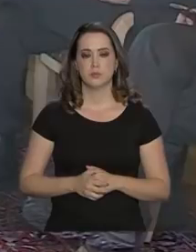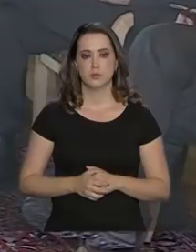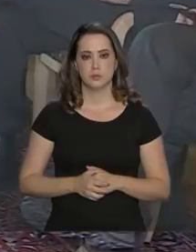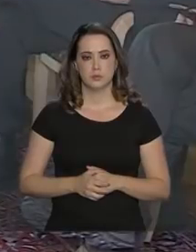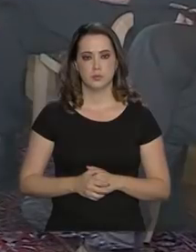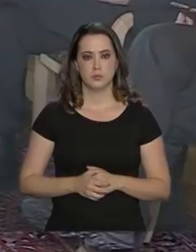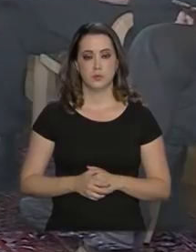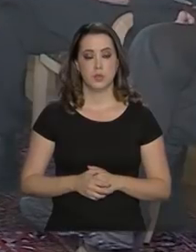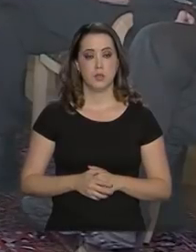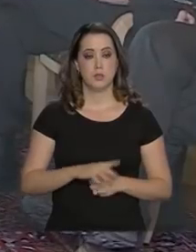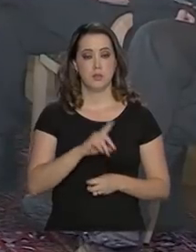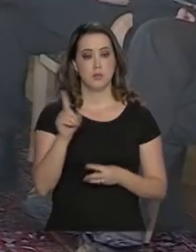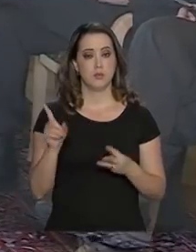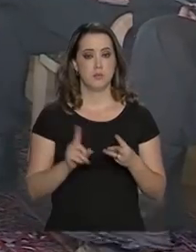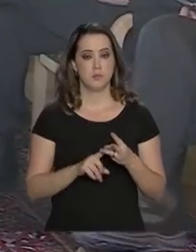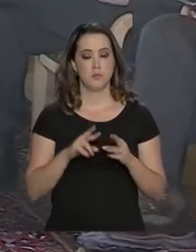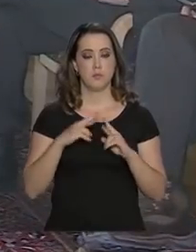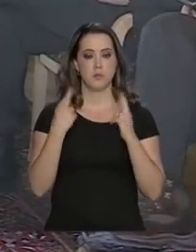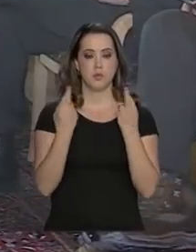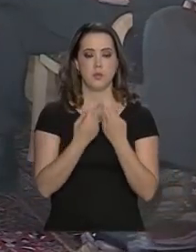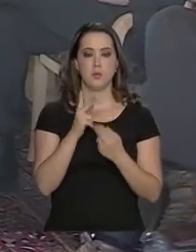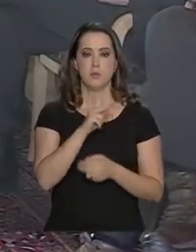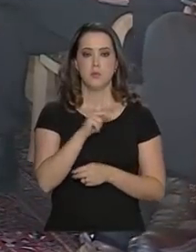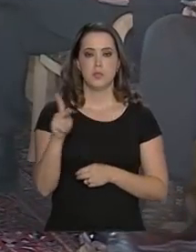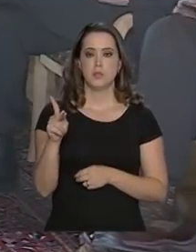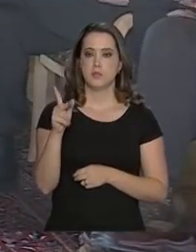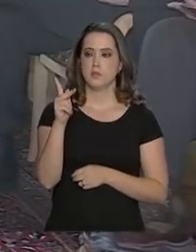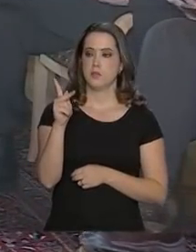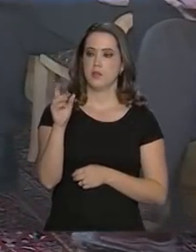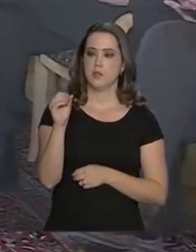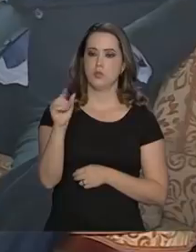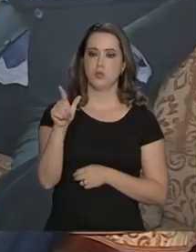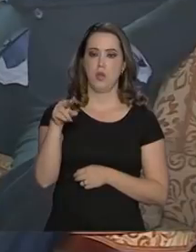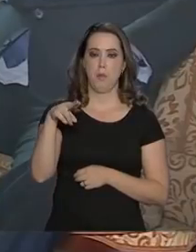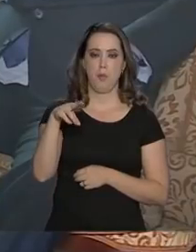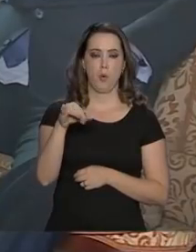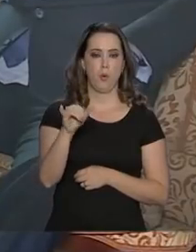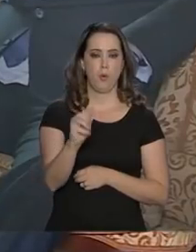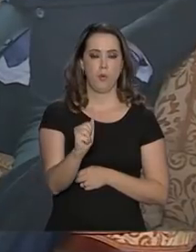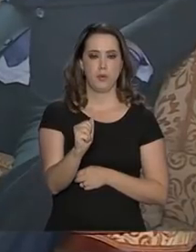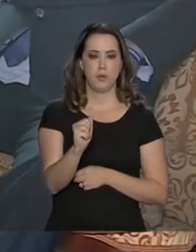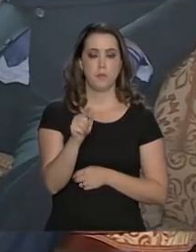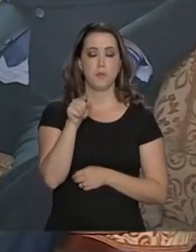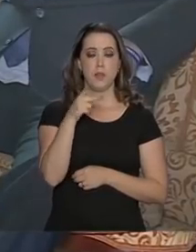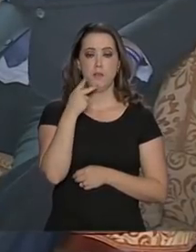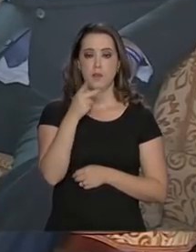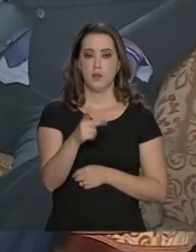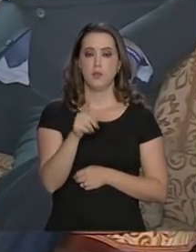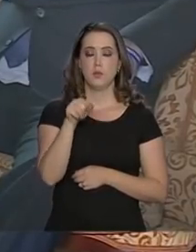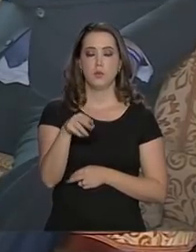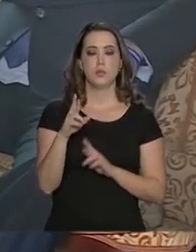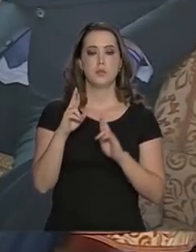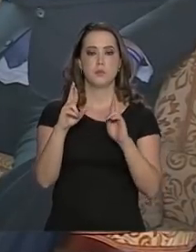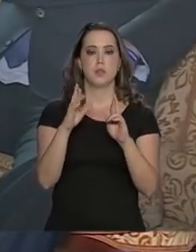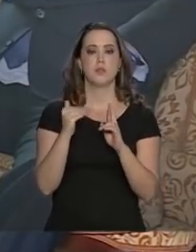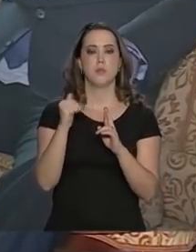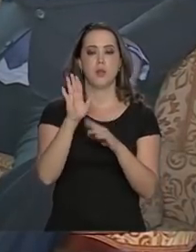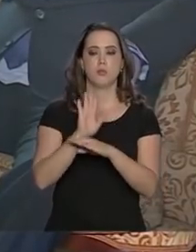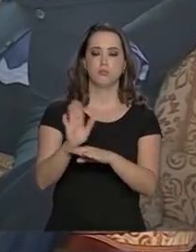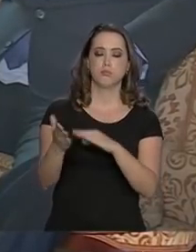A terceira reunião do dia foi com o presidente da Polônia, Andrzej Duda. Na saída, Duda disse que espera maior